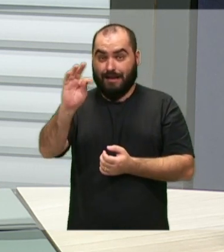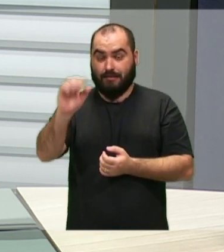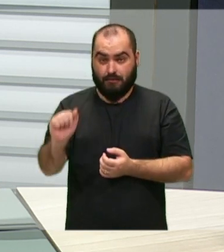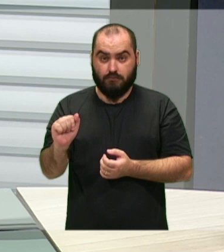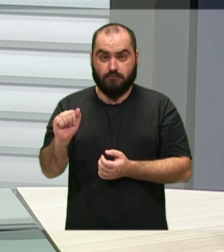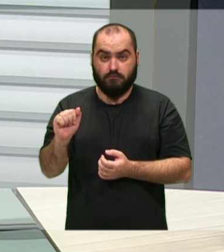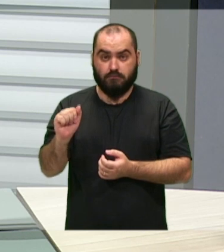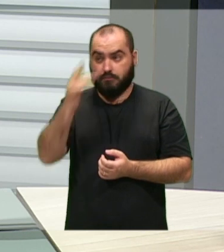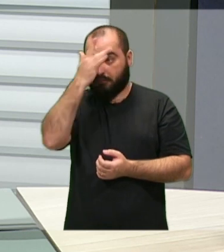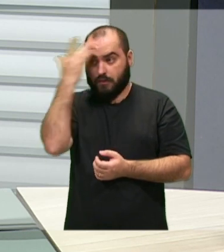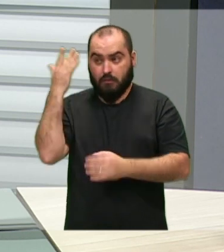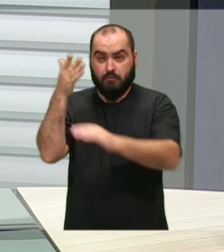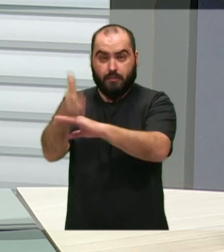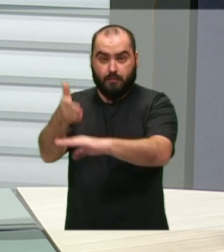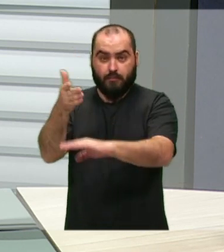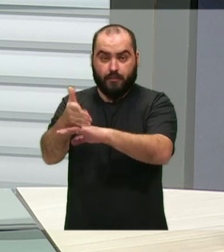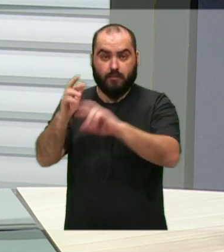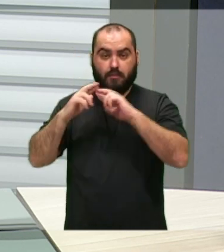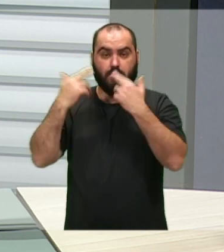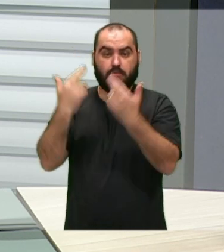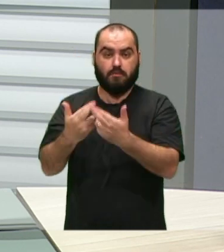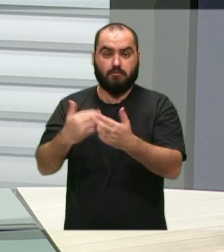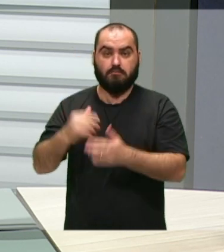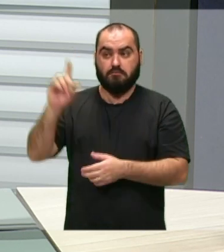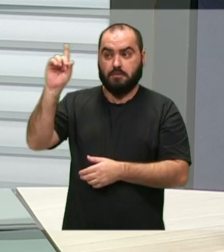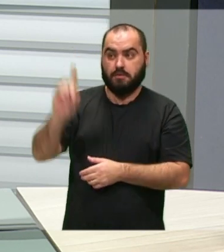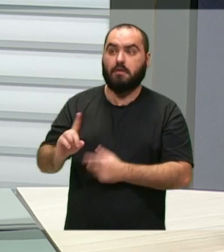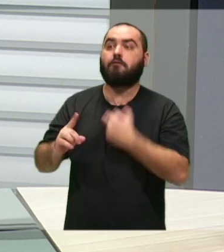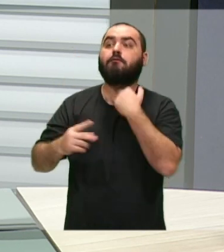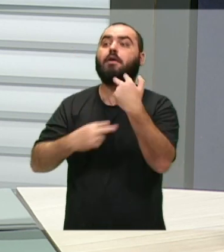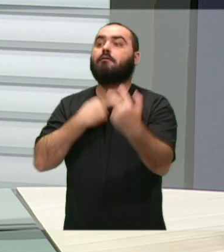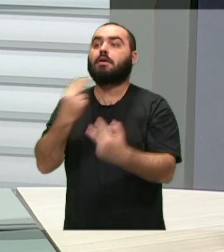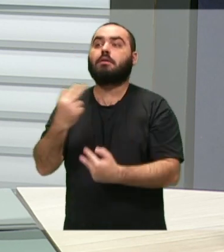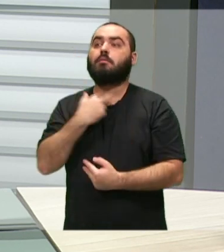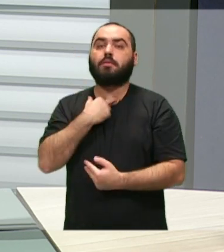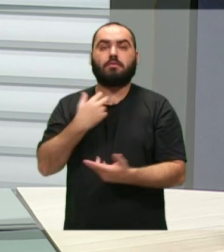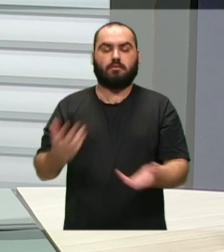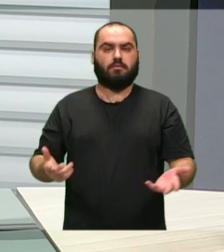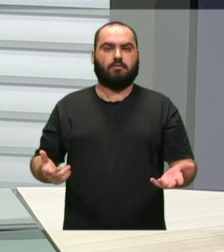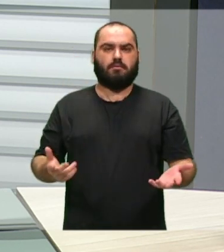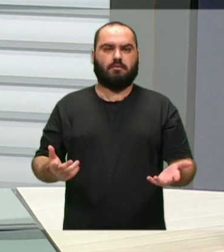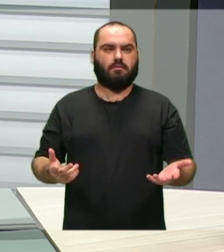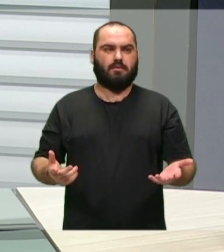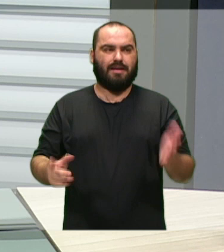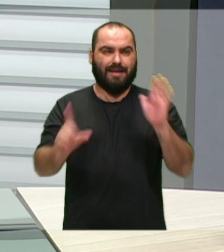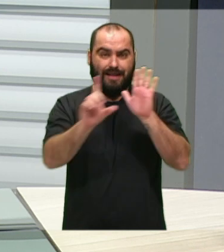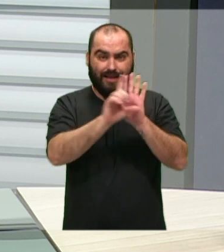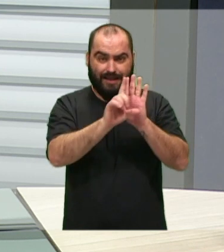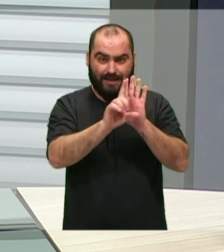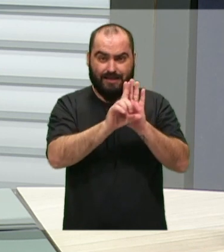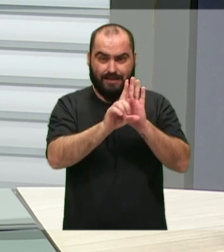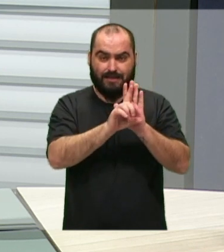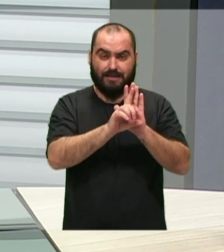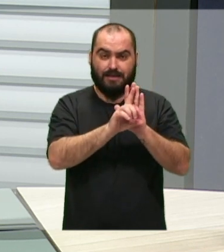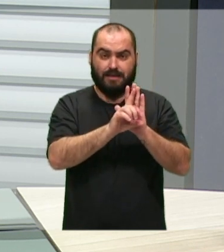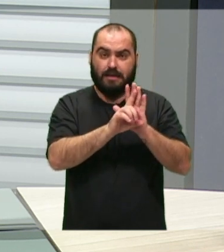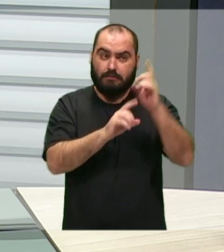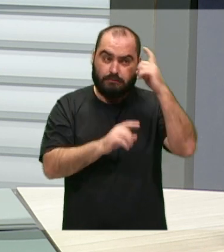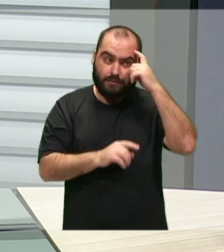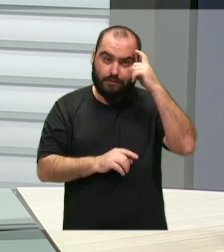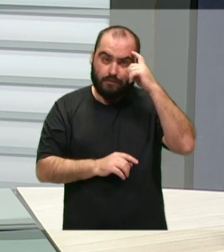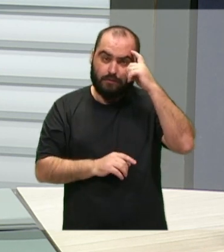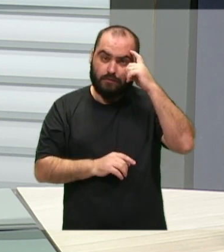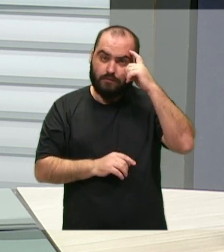que moradores participaram das reuniões e não tiveram à voz. Não faz sentido, a lei, a lei e legislação federal, quando foi pensada,